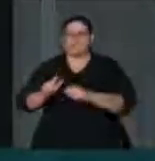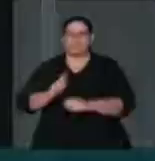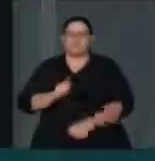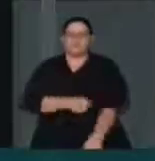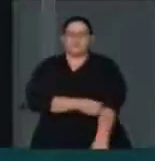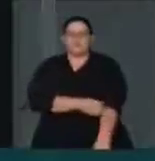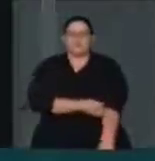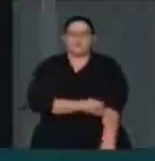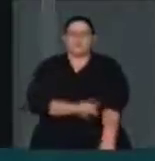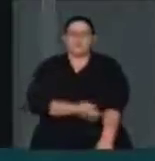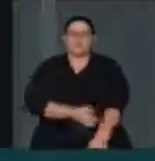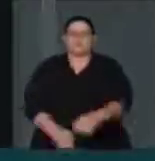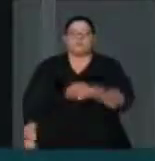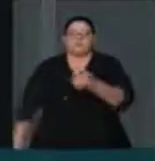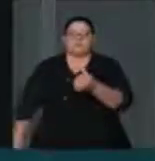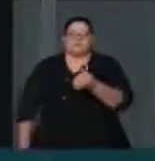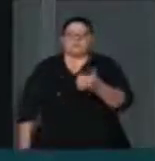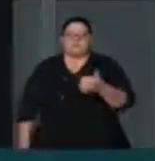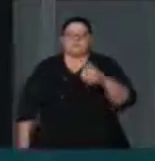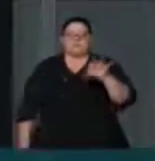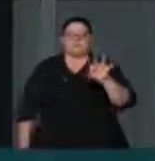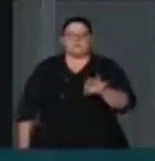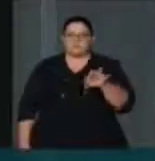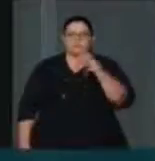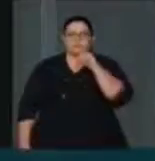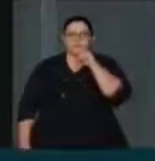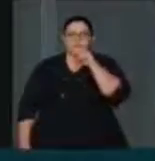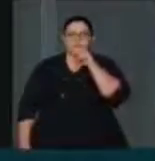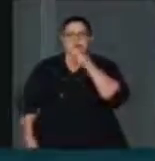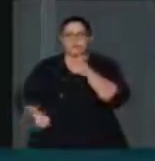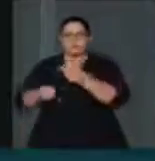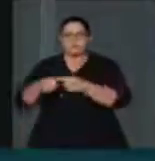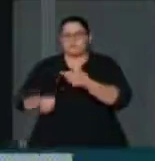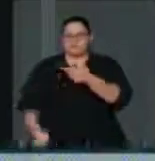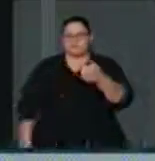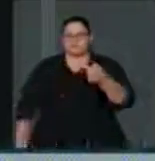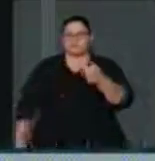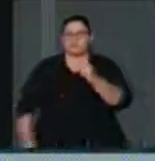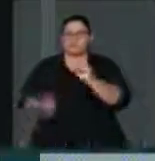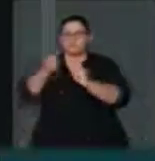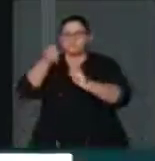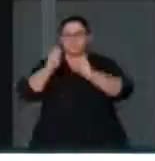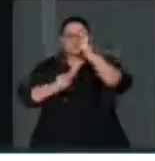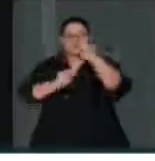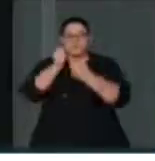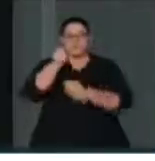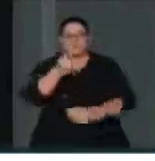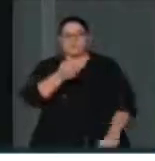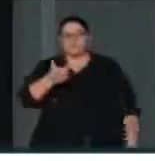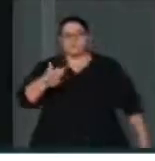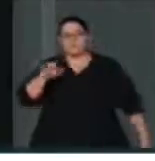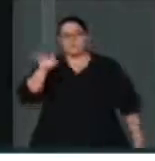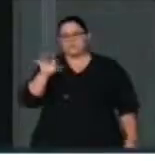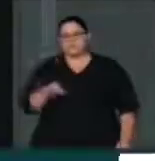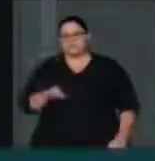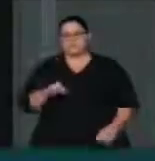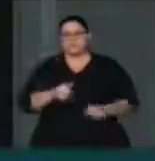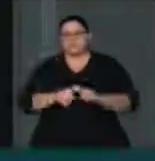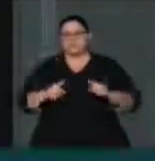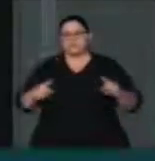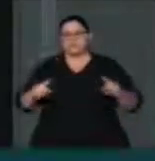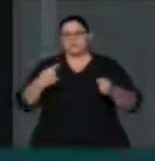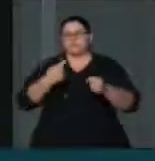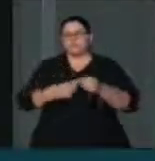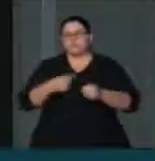61% da água. A cidade, 27% e as indústrias, 12%. Só que as cidades, elas não